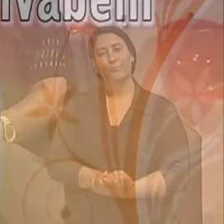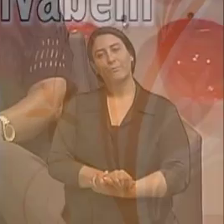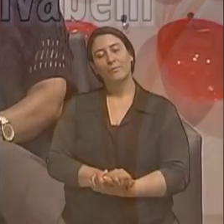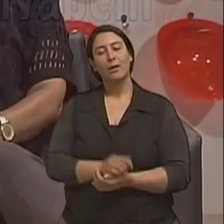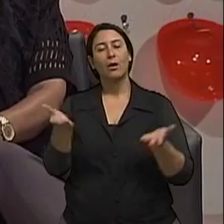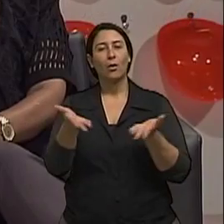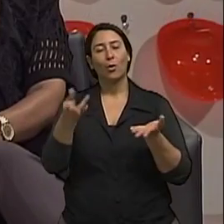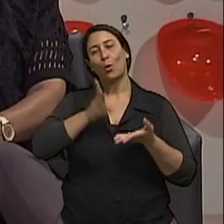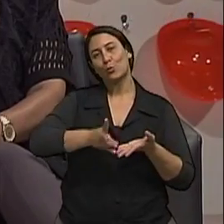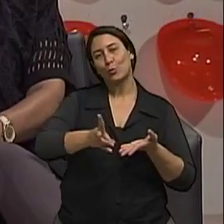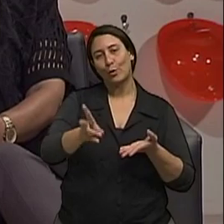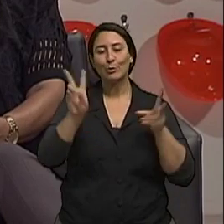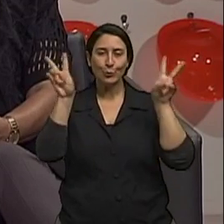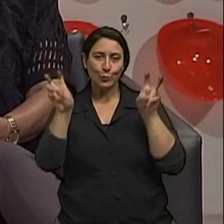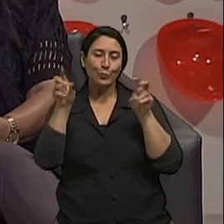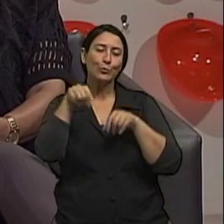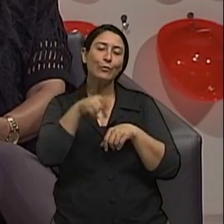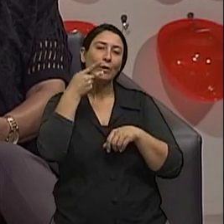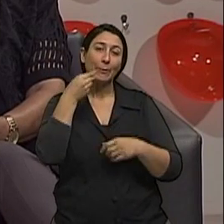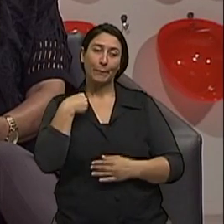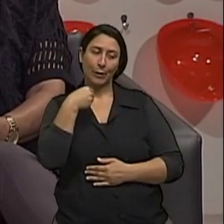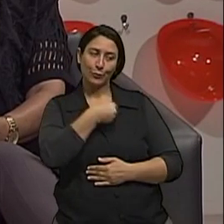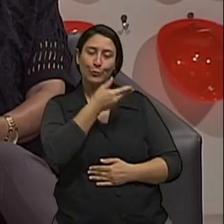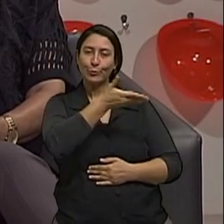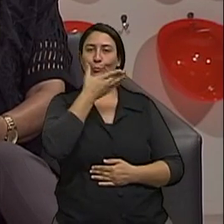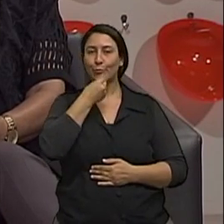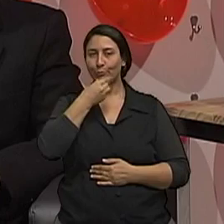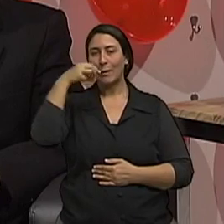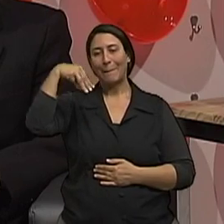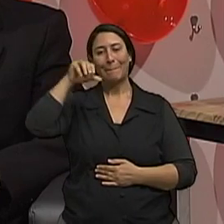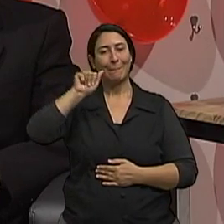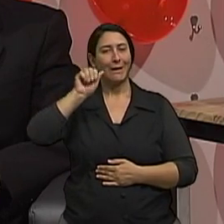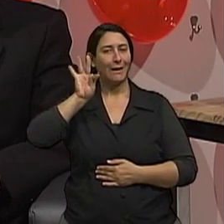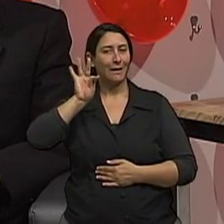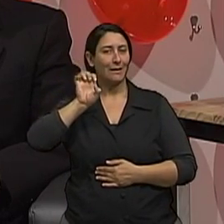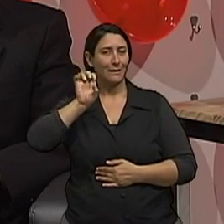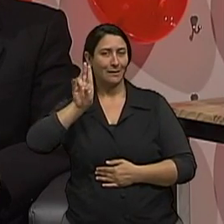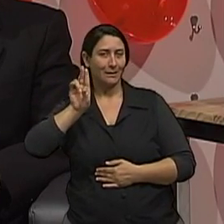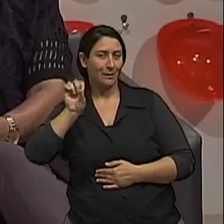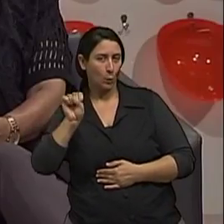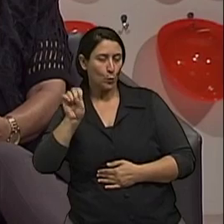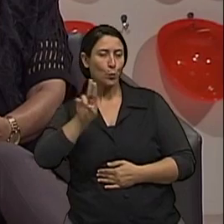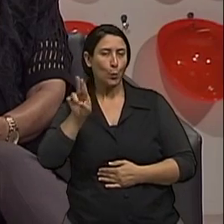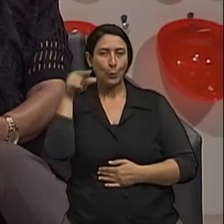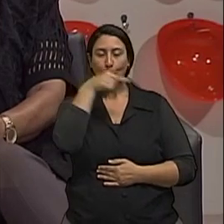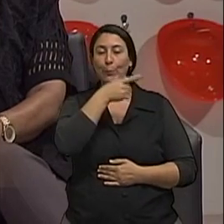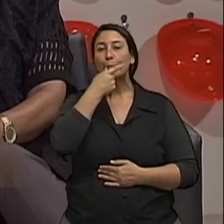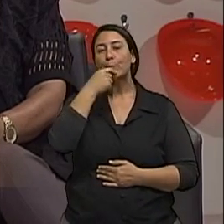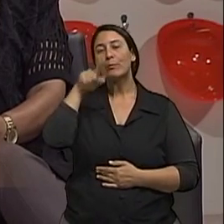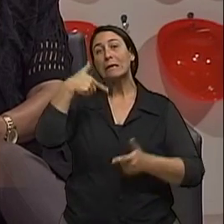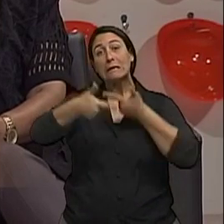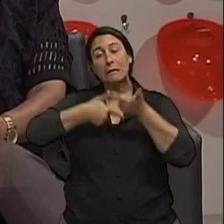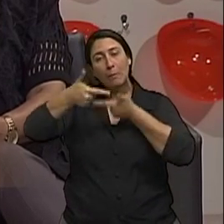E nós continuamos aqui a nossa conversa com o médico neurogeriatra Matheus Roriz, sobre alcoolismo. doutor